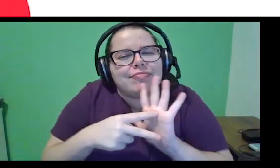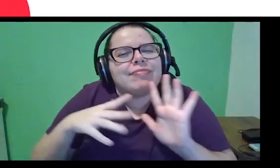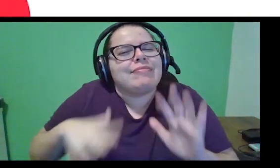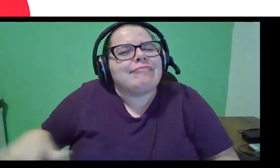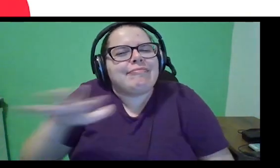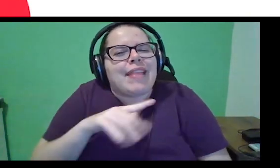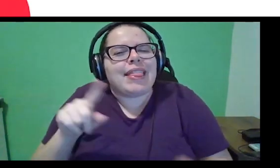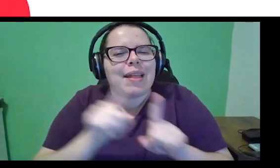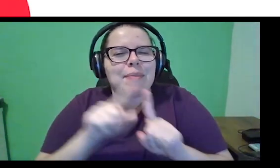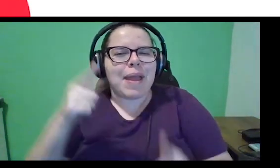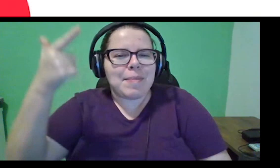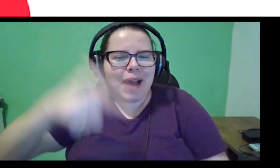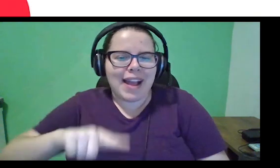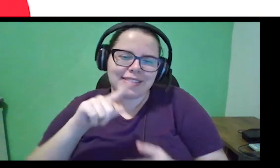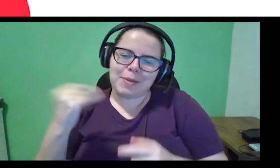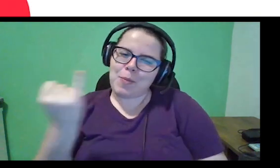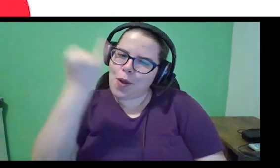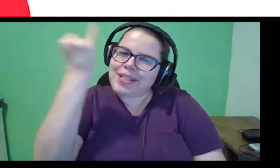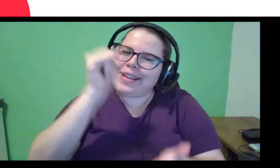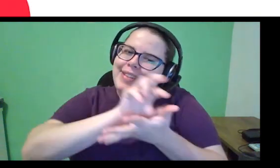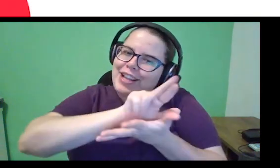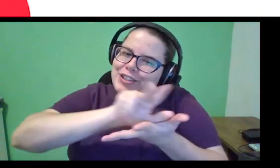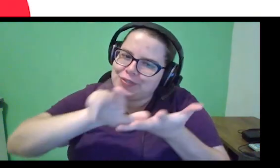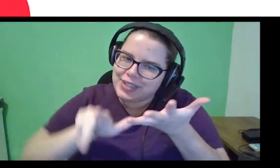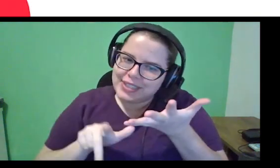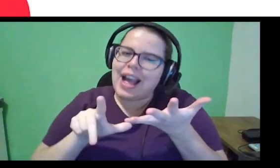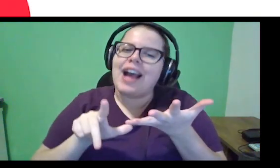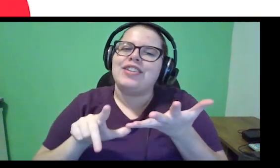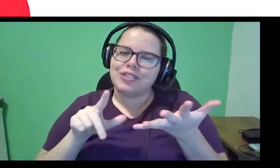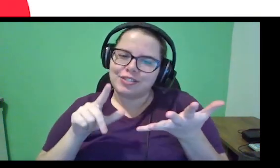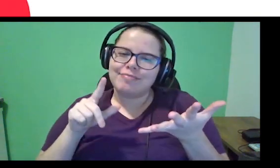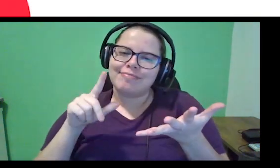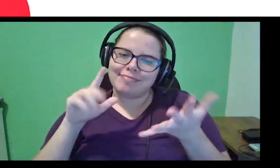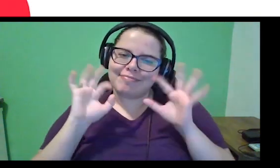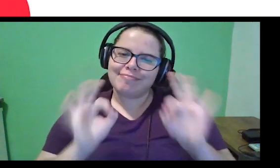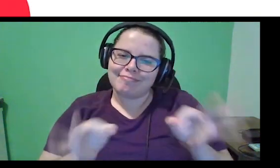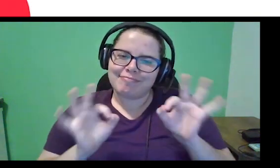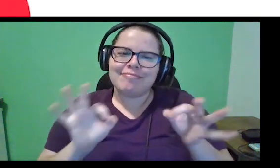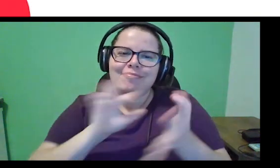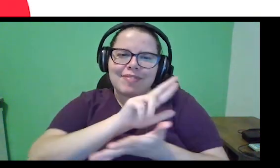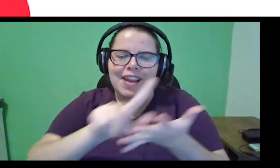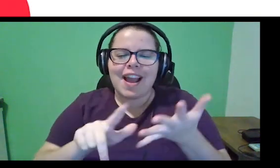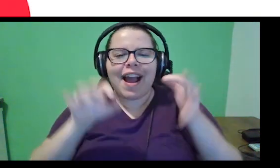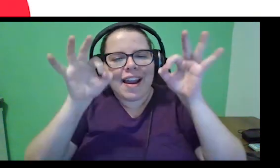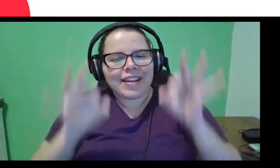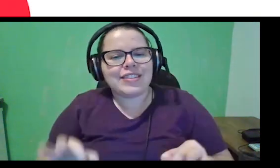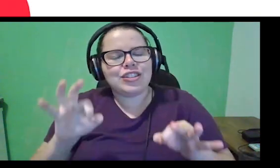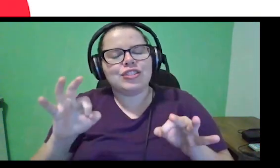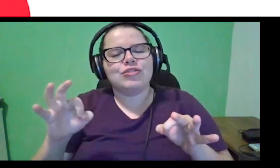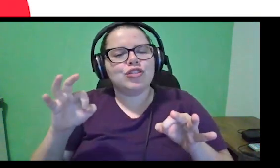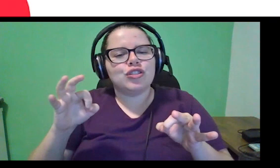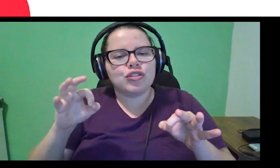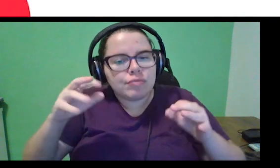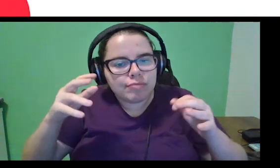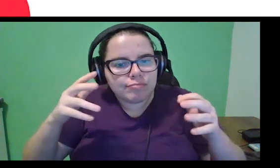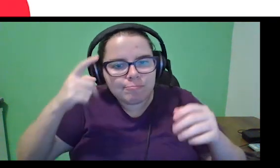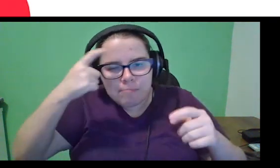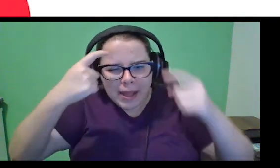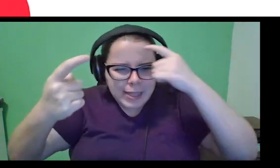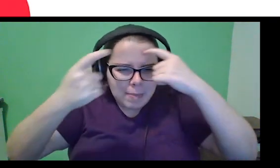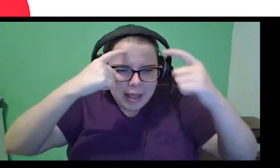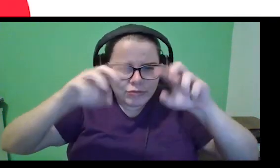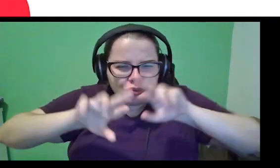momento. E outra sobre a importância da diversidade, né? Para garantir a criatividade correta